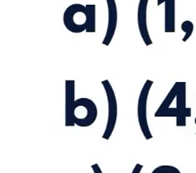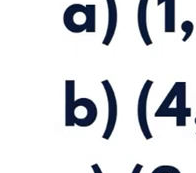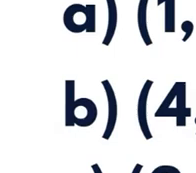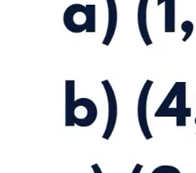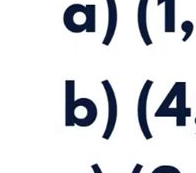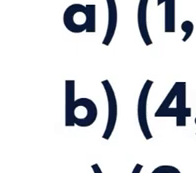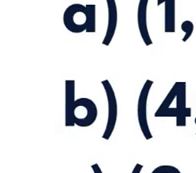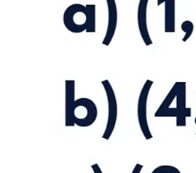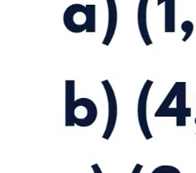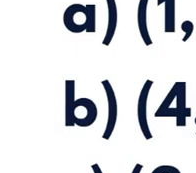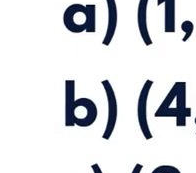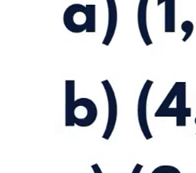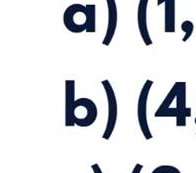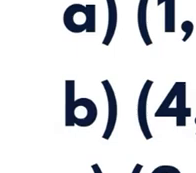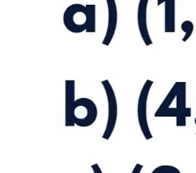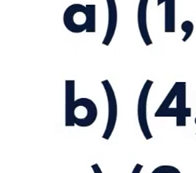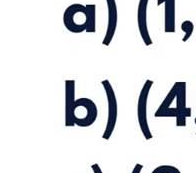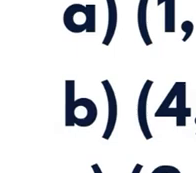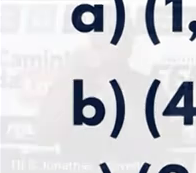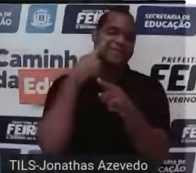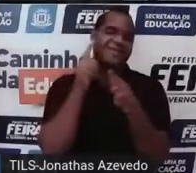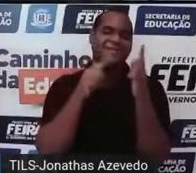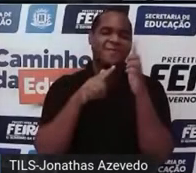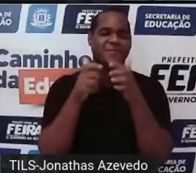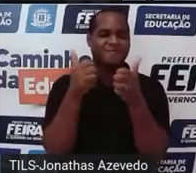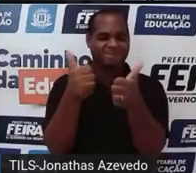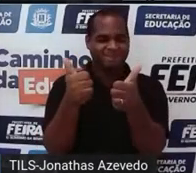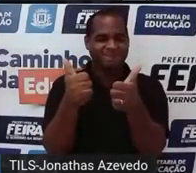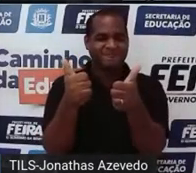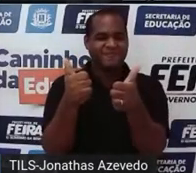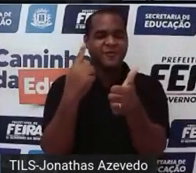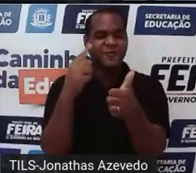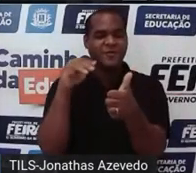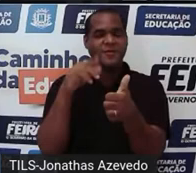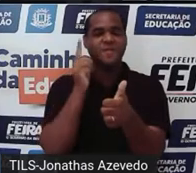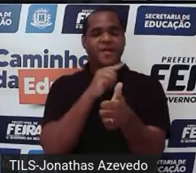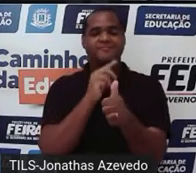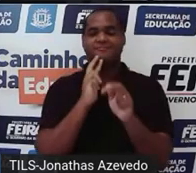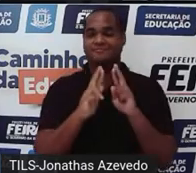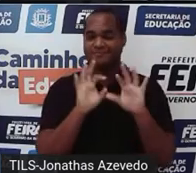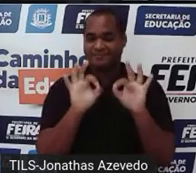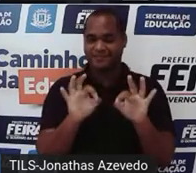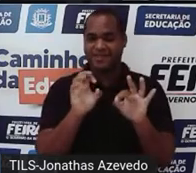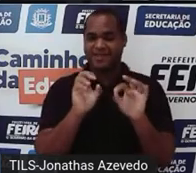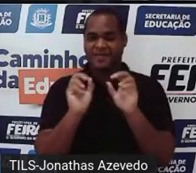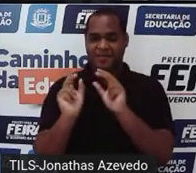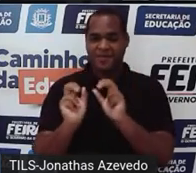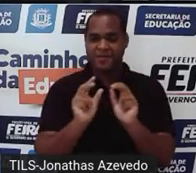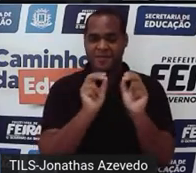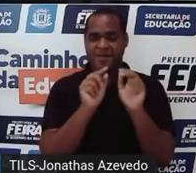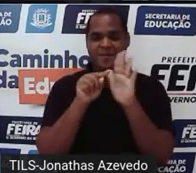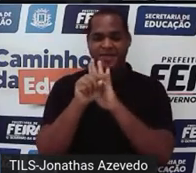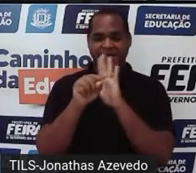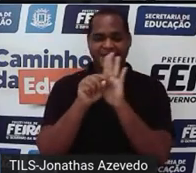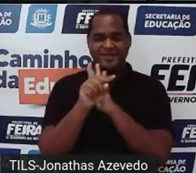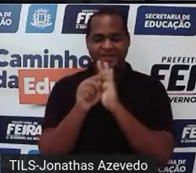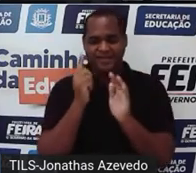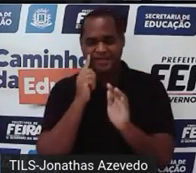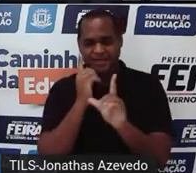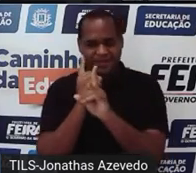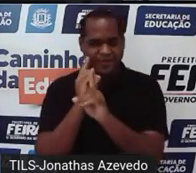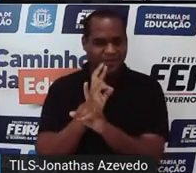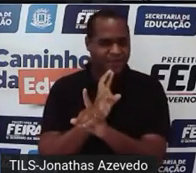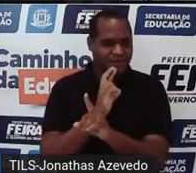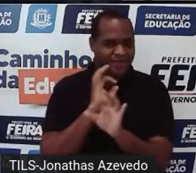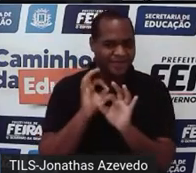Pronto, é isso aí, um minutinho para você ter respondido essa pergunta. E aí, achou a resposta?